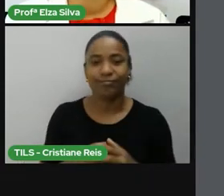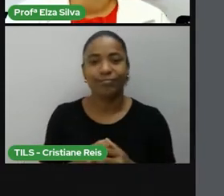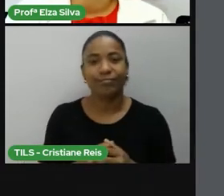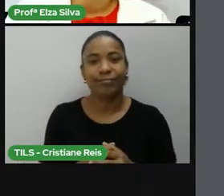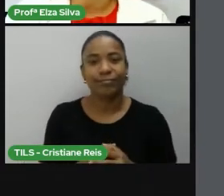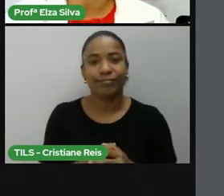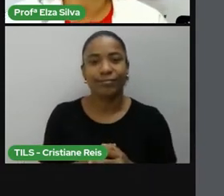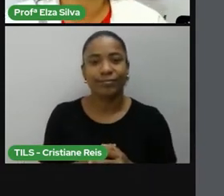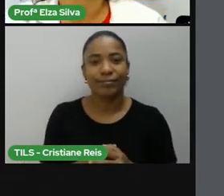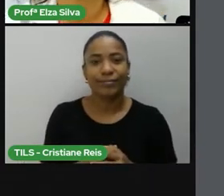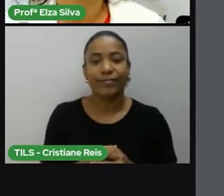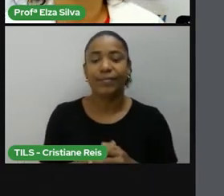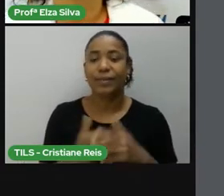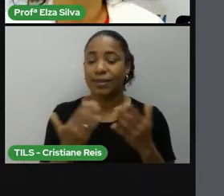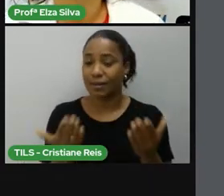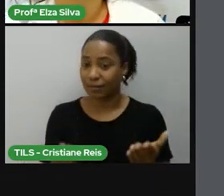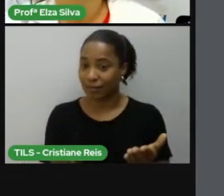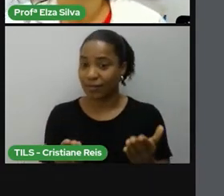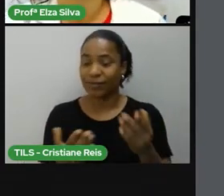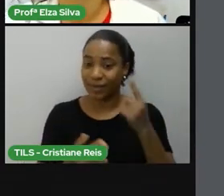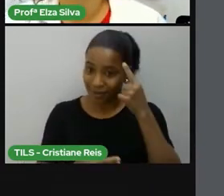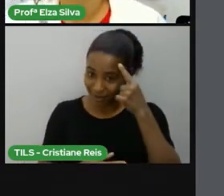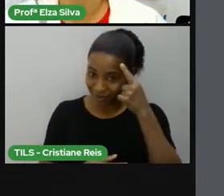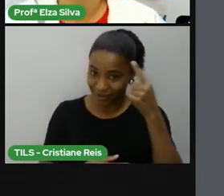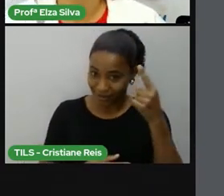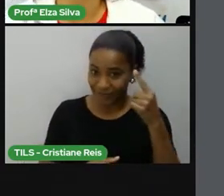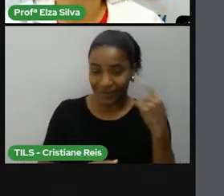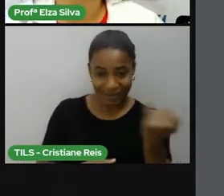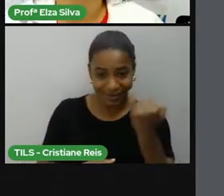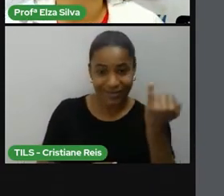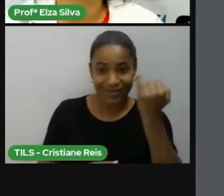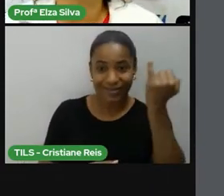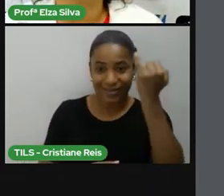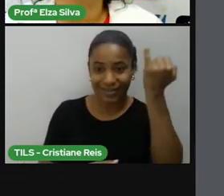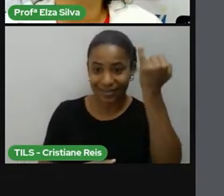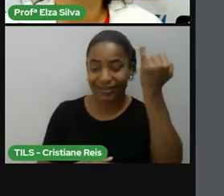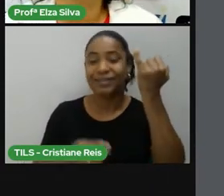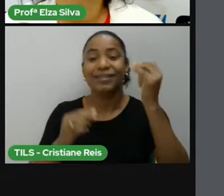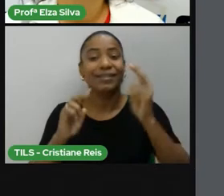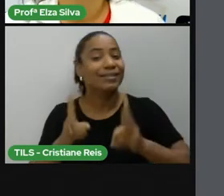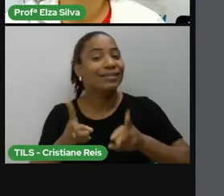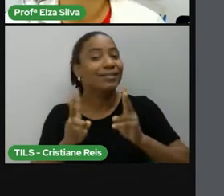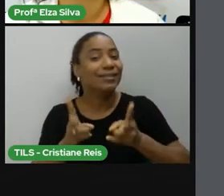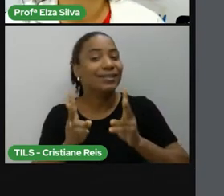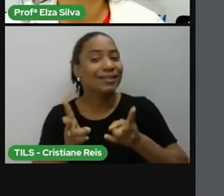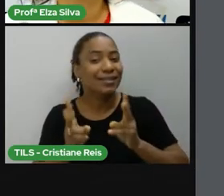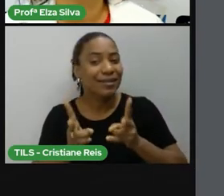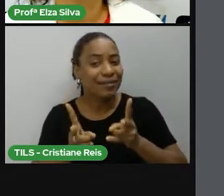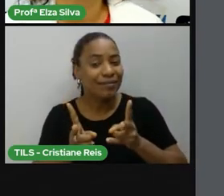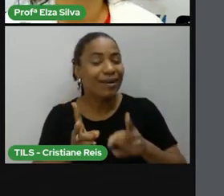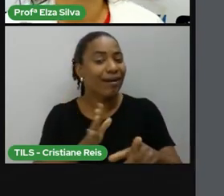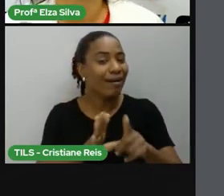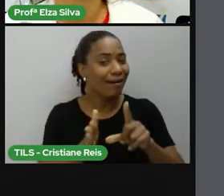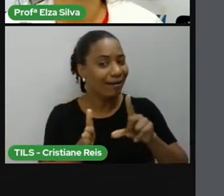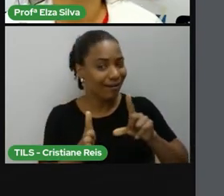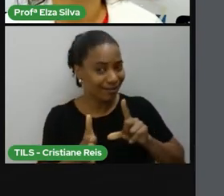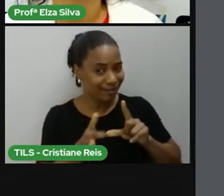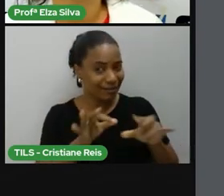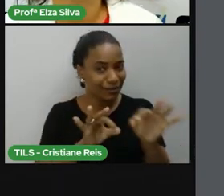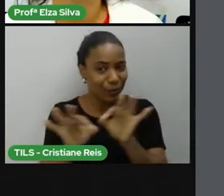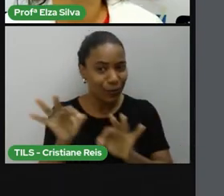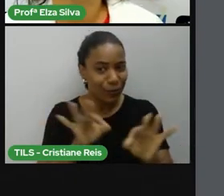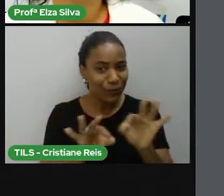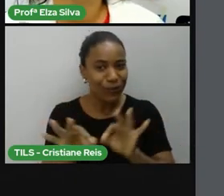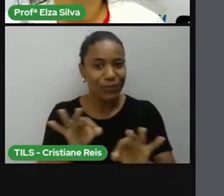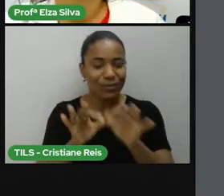É sempre importante, antes de começarmos a nossa aula, nos organizarmos para este momento.